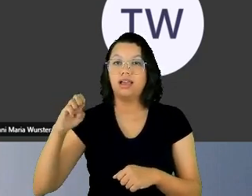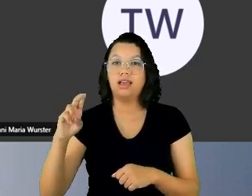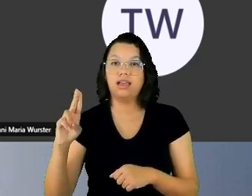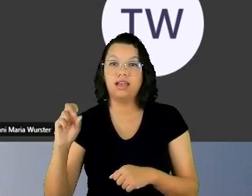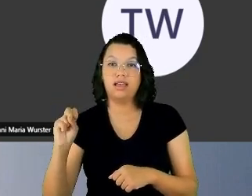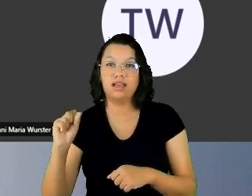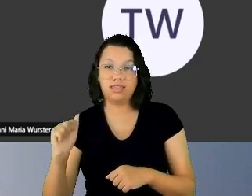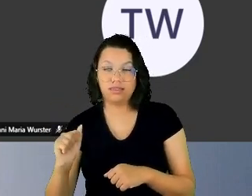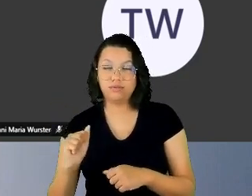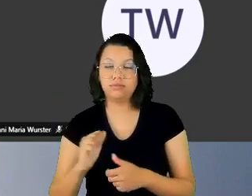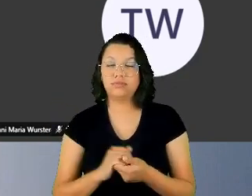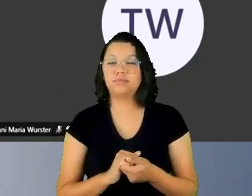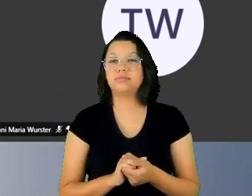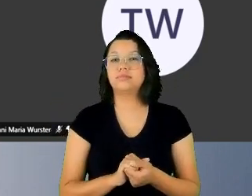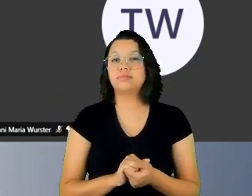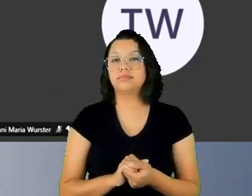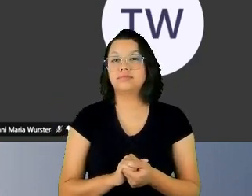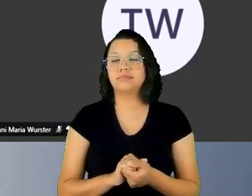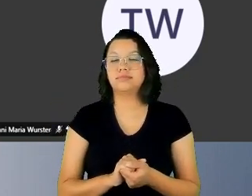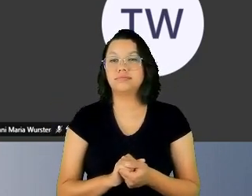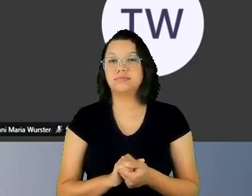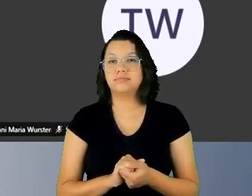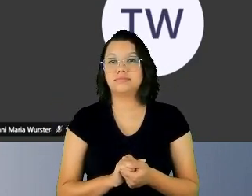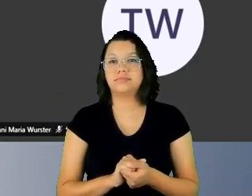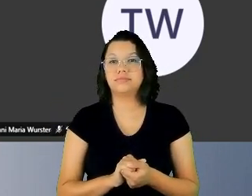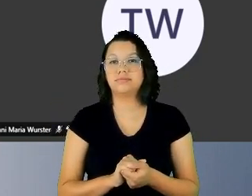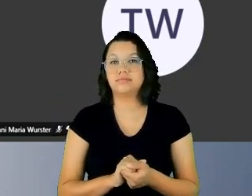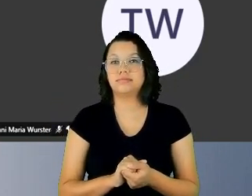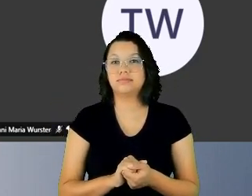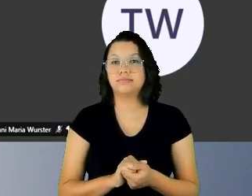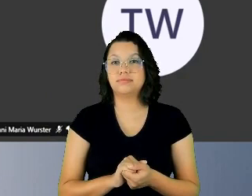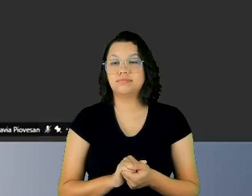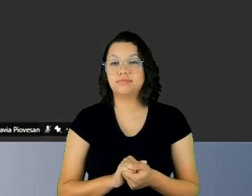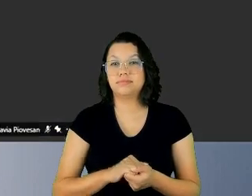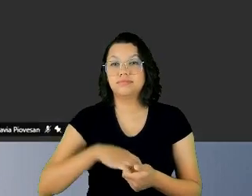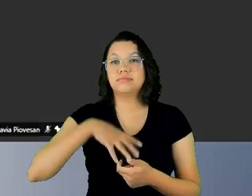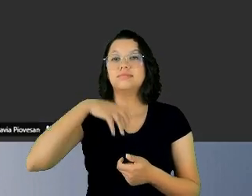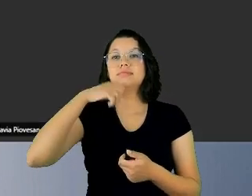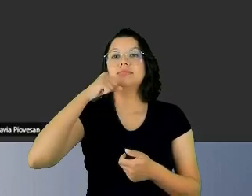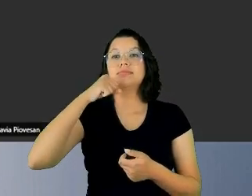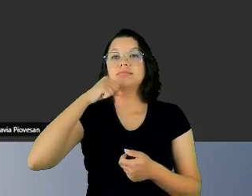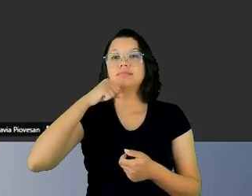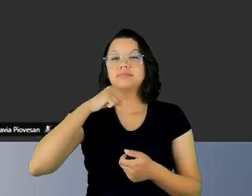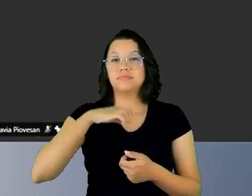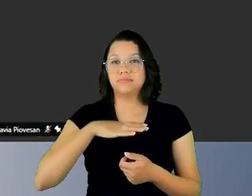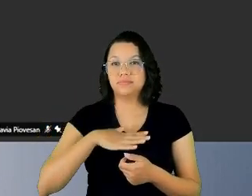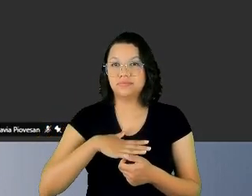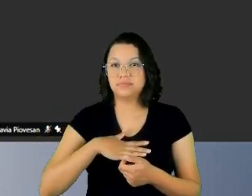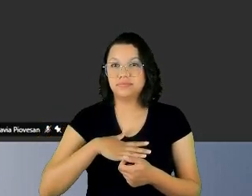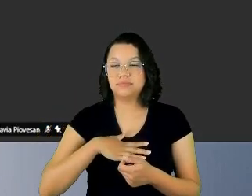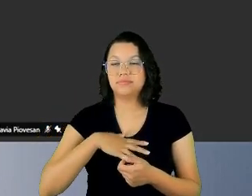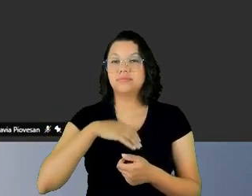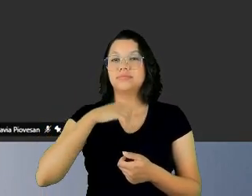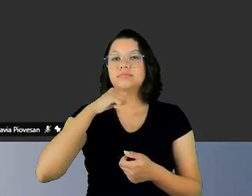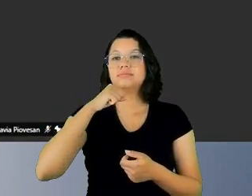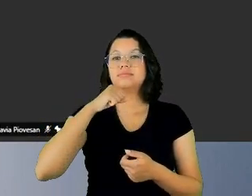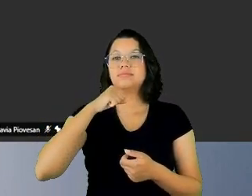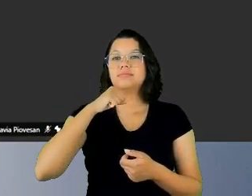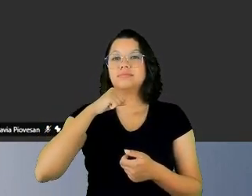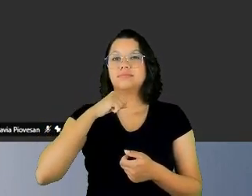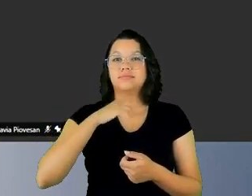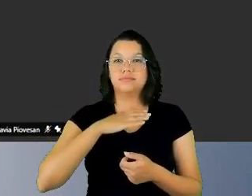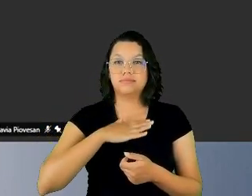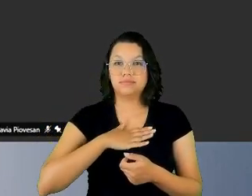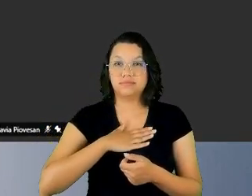Deixa eu respirar um pouquinho um pouquinho só, é que a